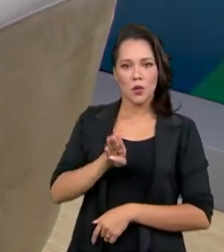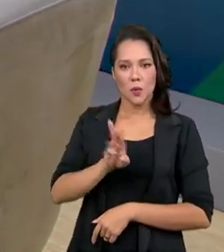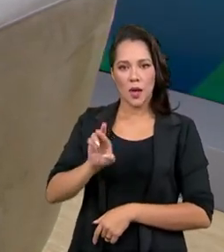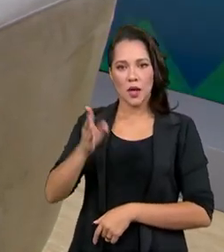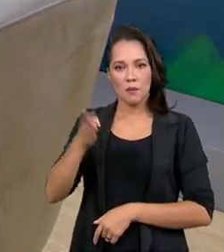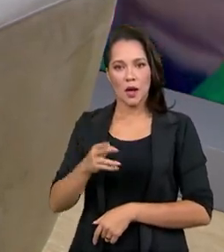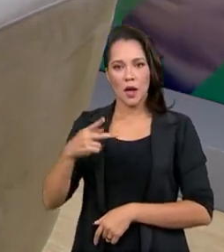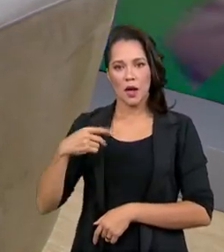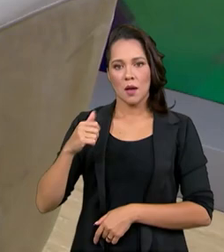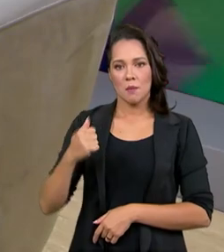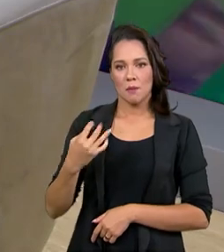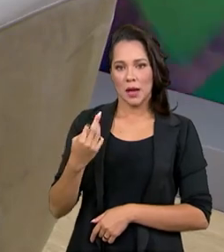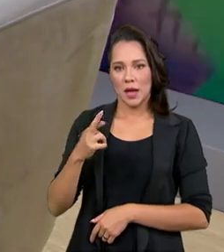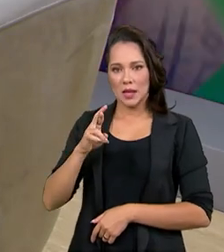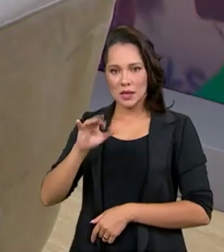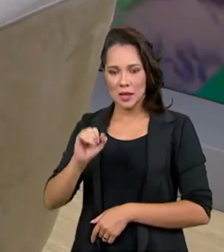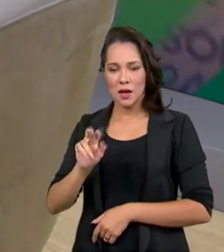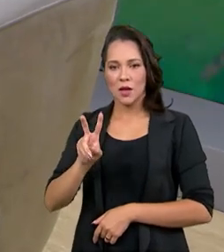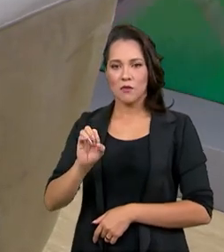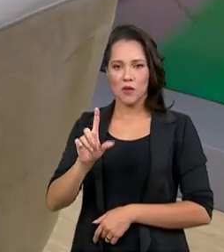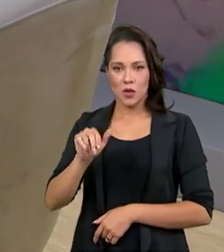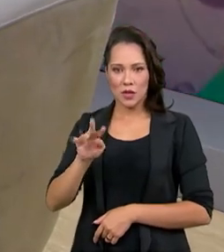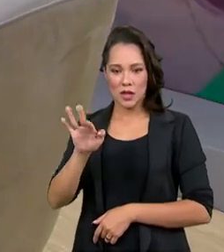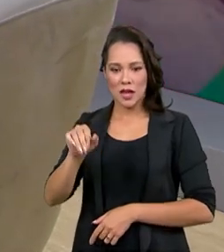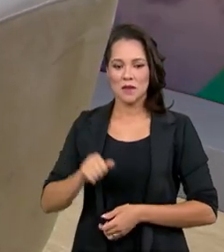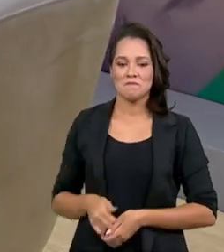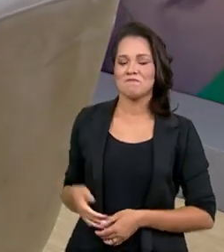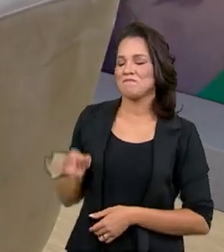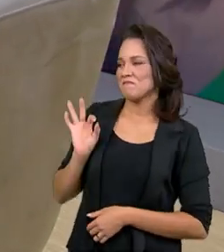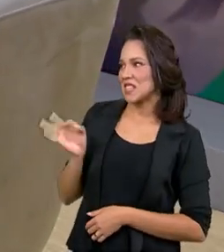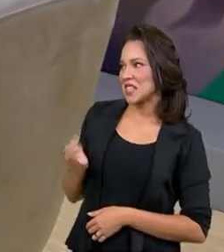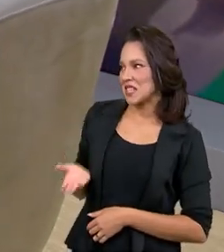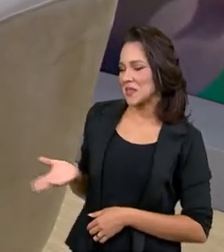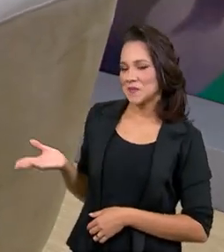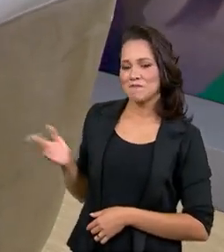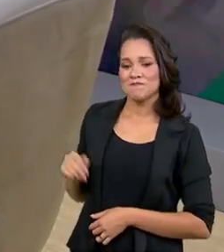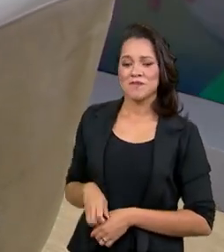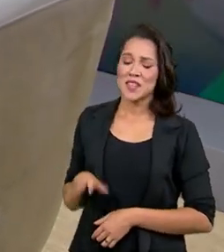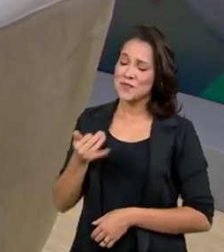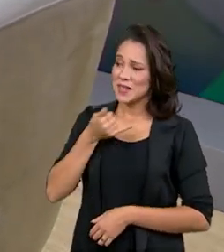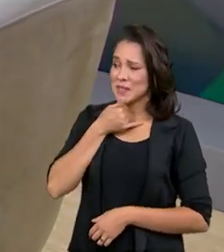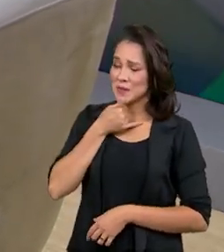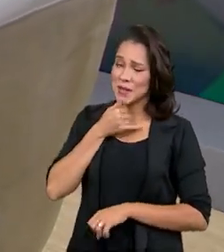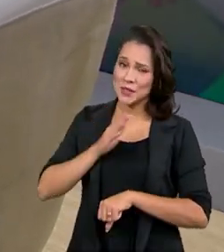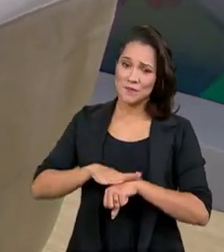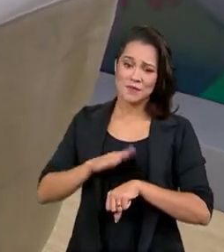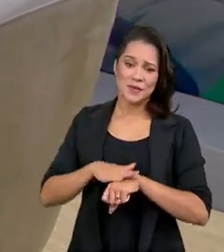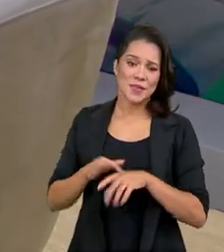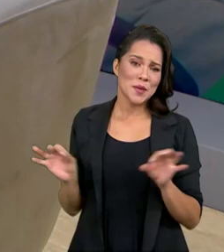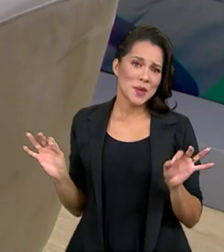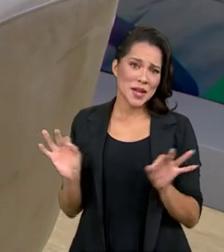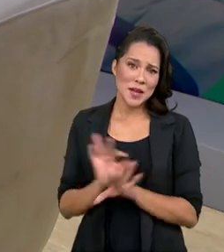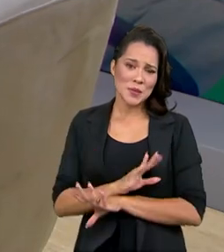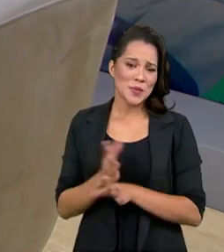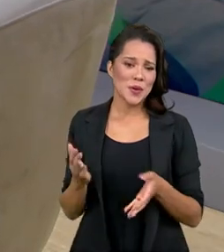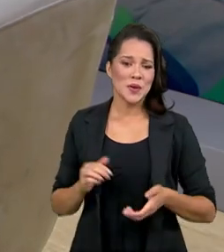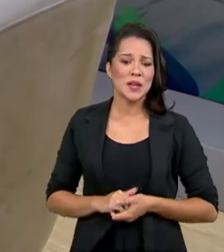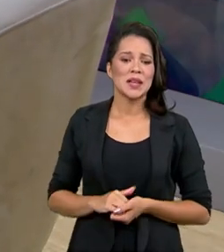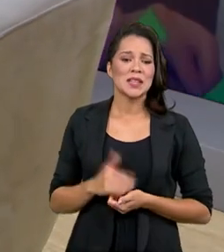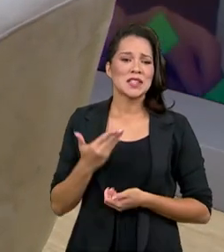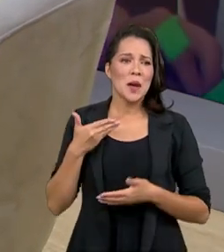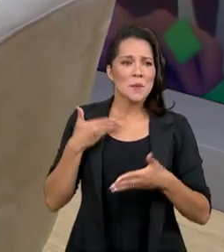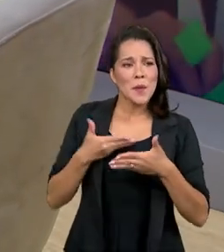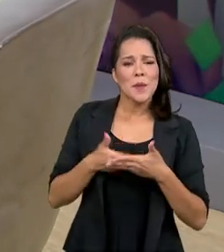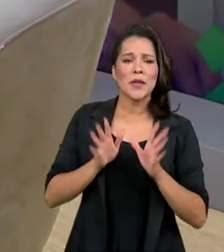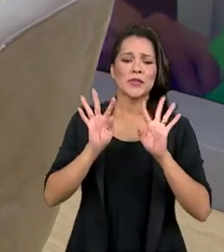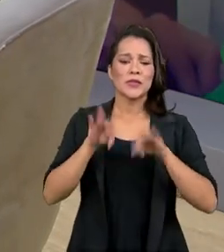barra Pátria Voluntária. Exato, isso. Tá certo, bom, secretária, infelizmente, nosso tempo acabou, a gente vai chegando